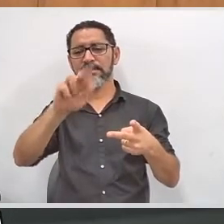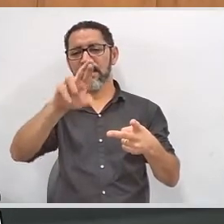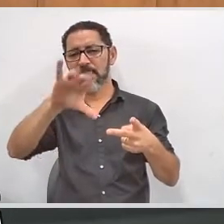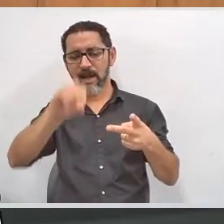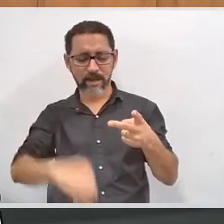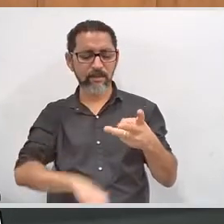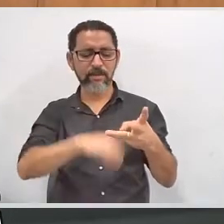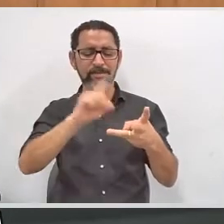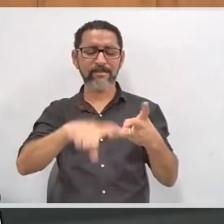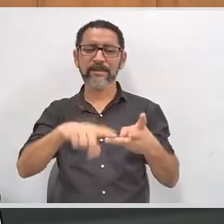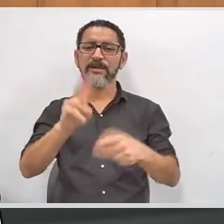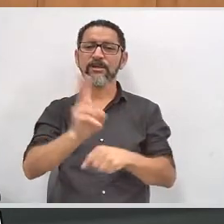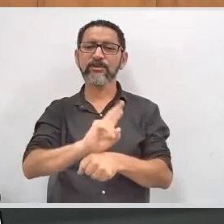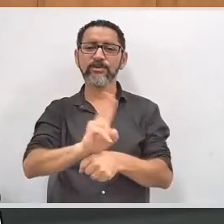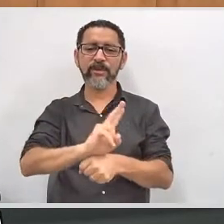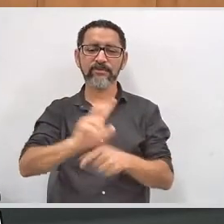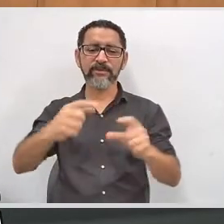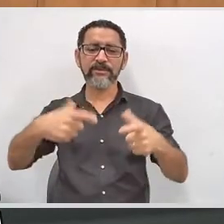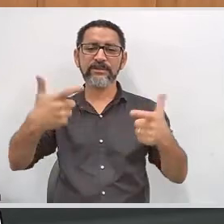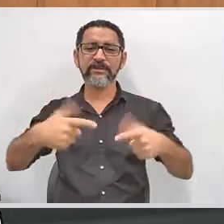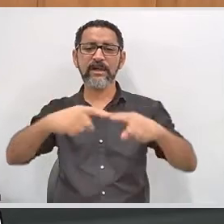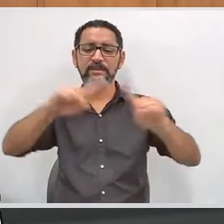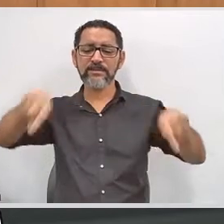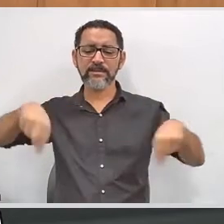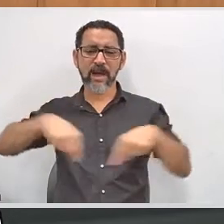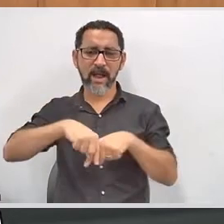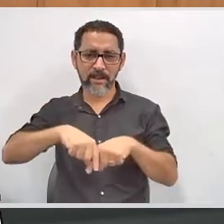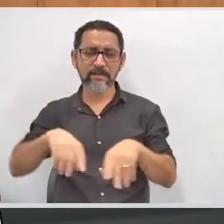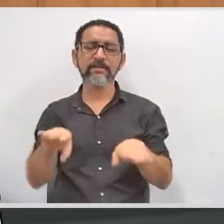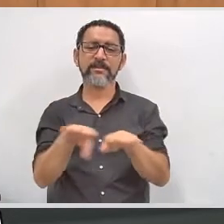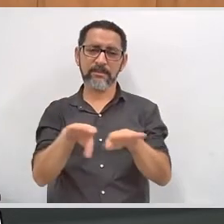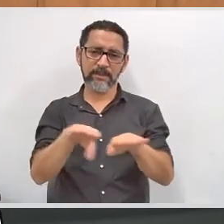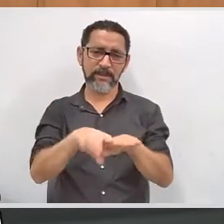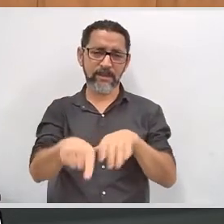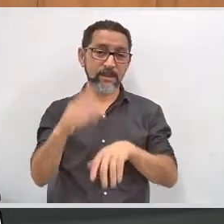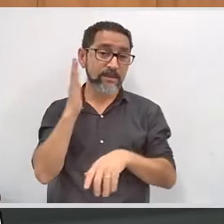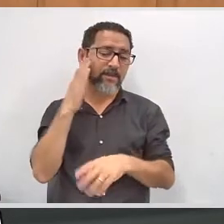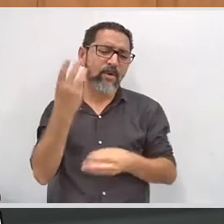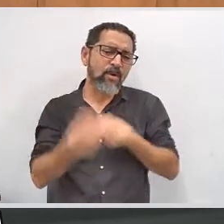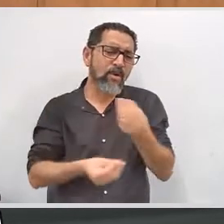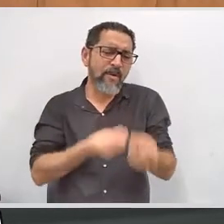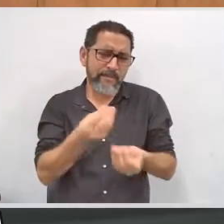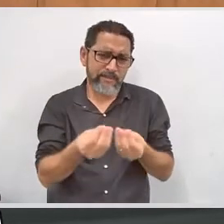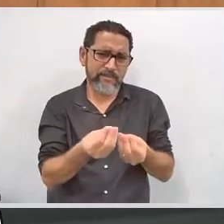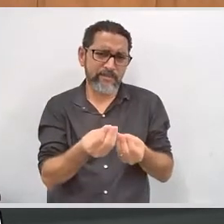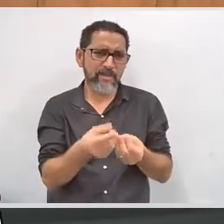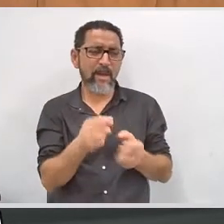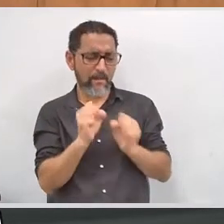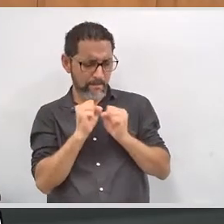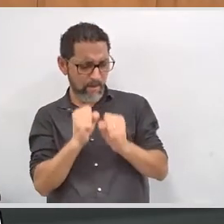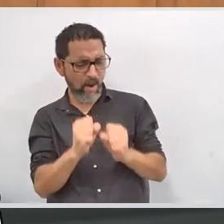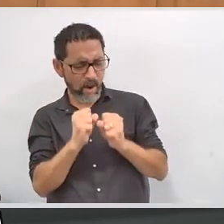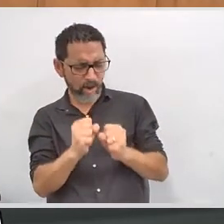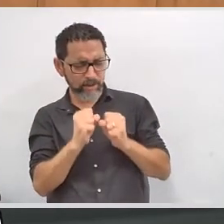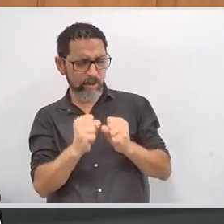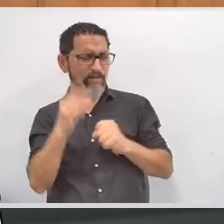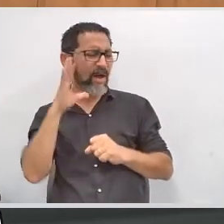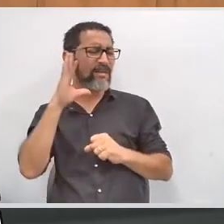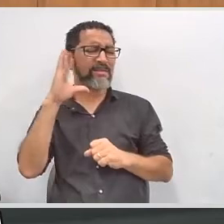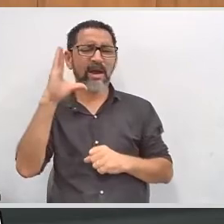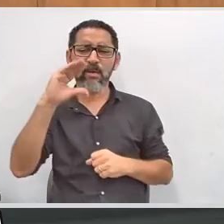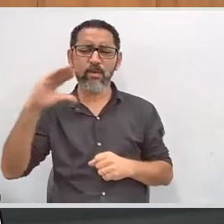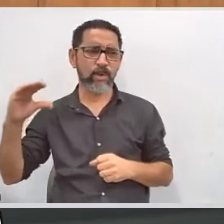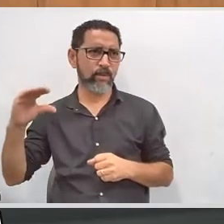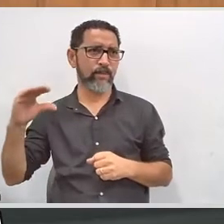tenham ciência dessa possibilidade e que viabilizem esse exercício de direito de voto. Então, quanto a isso, o pode ficar tranquilo.